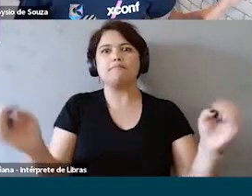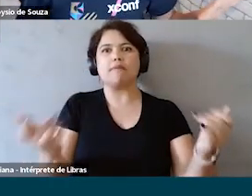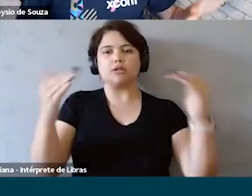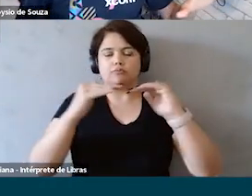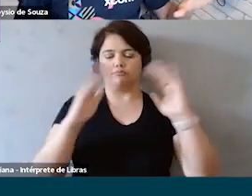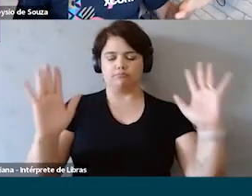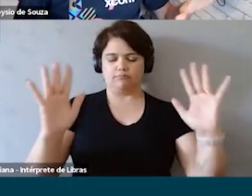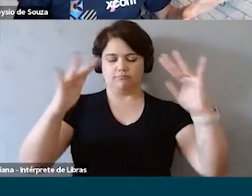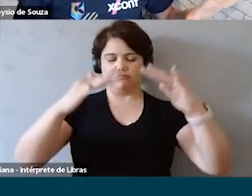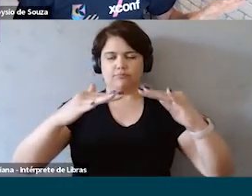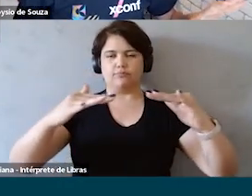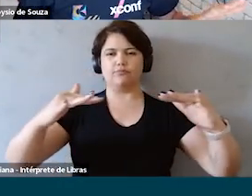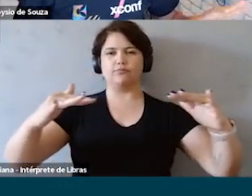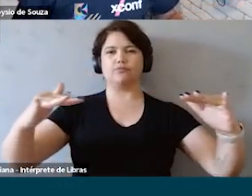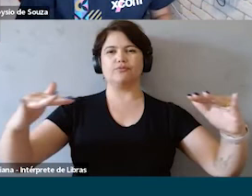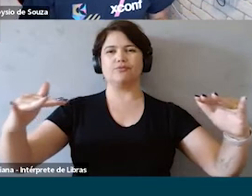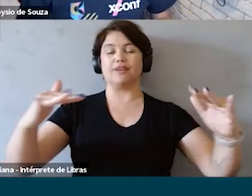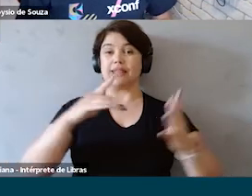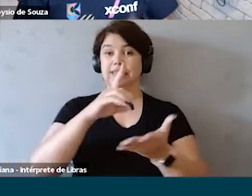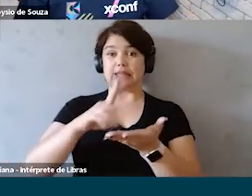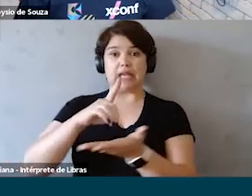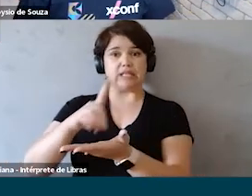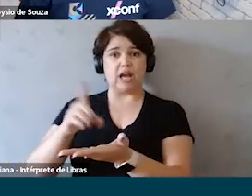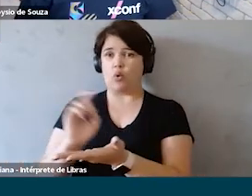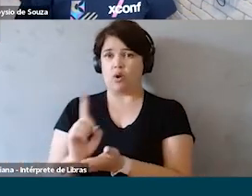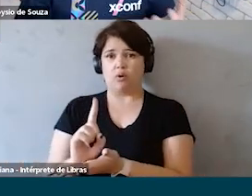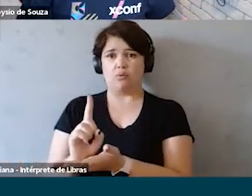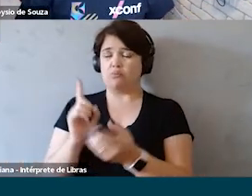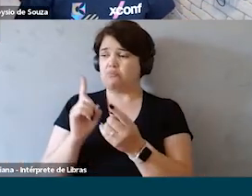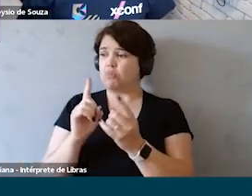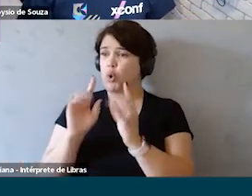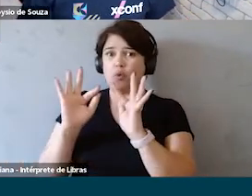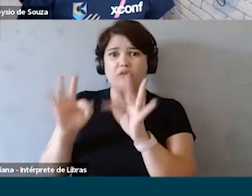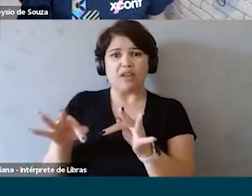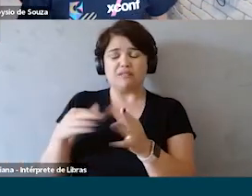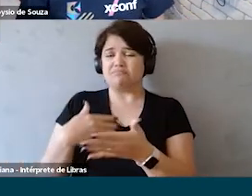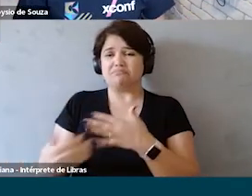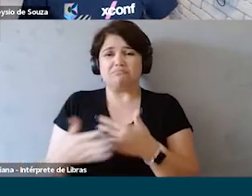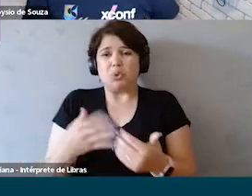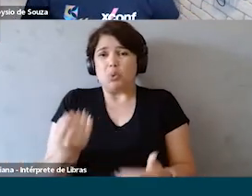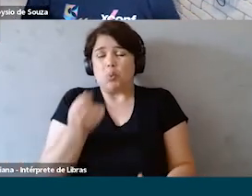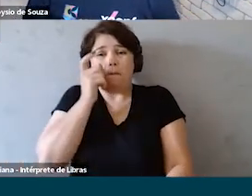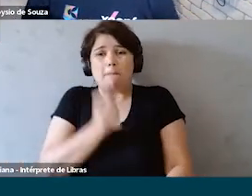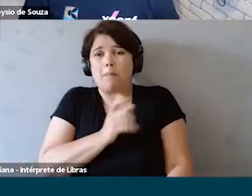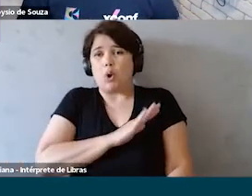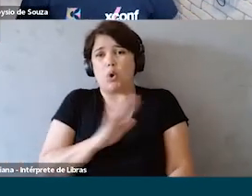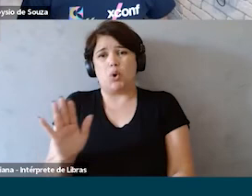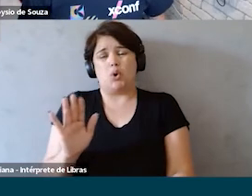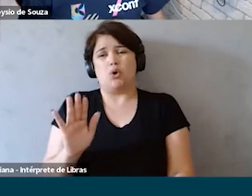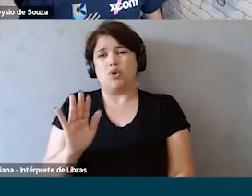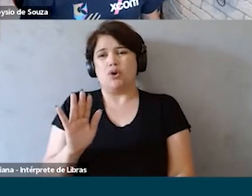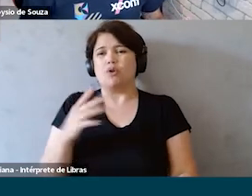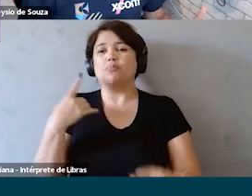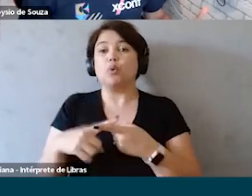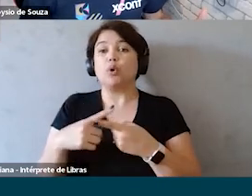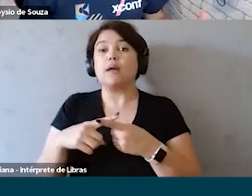alinhasse todos e todas sendo designers ou não e no final pouco importa o que importa